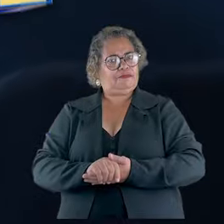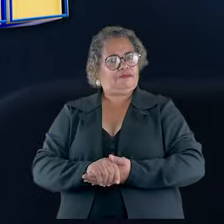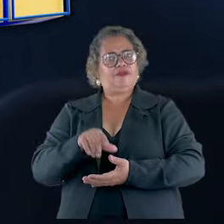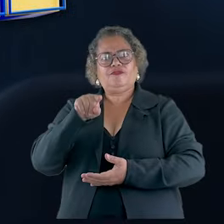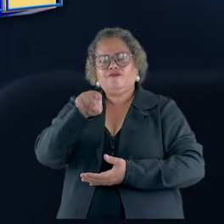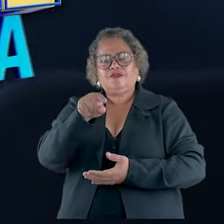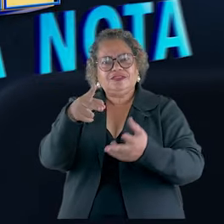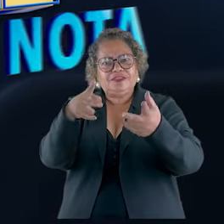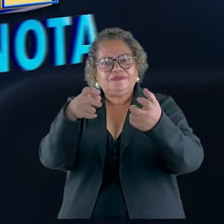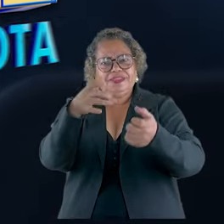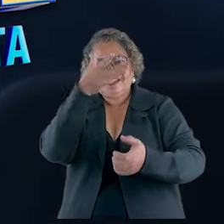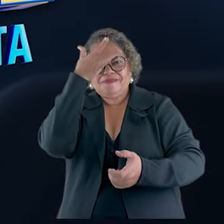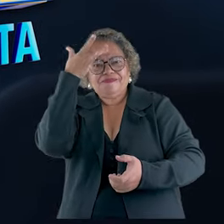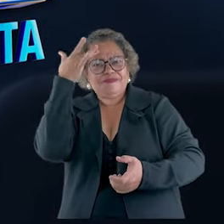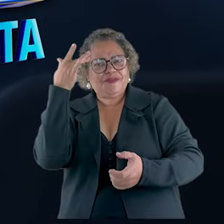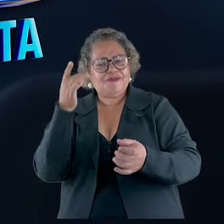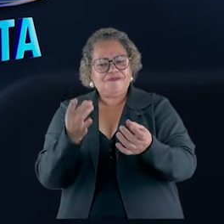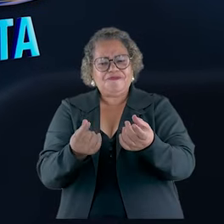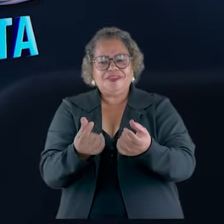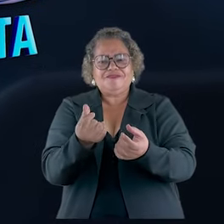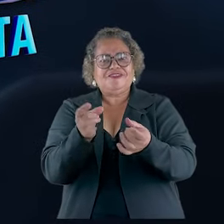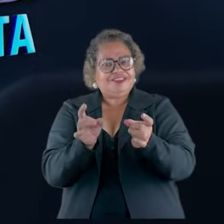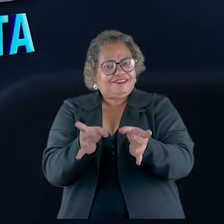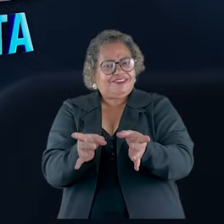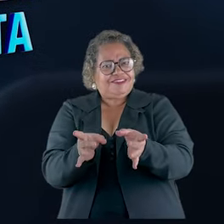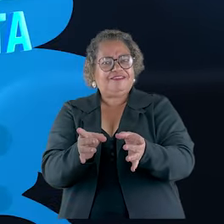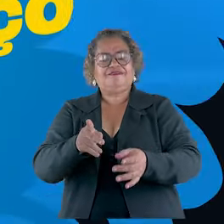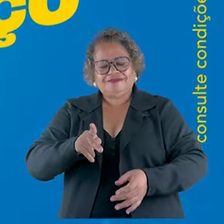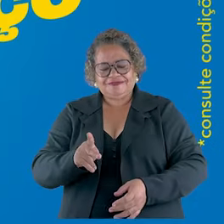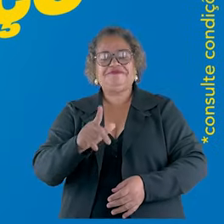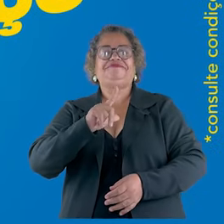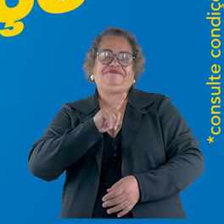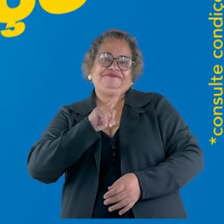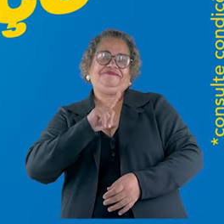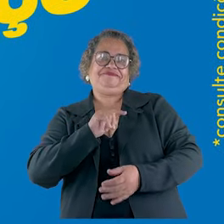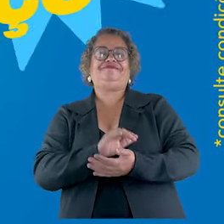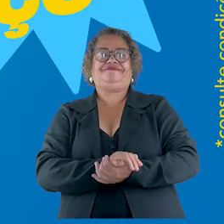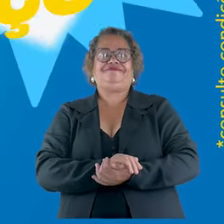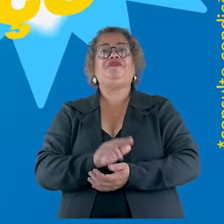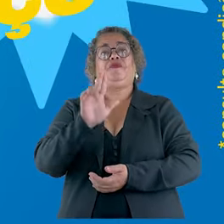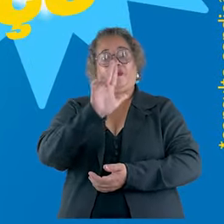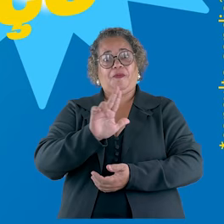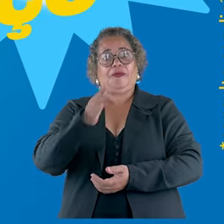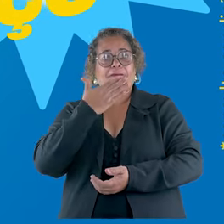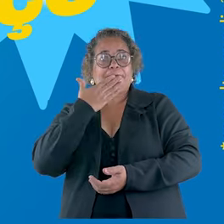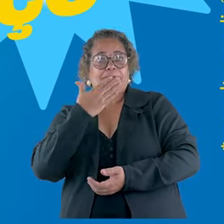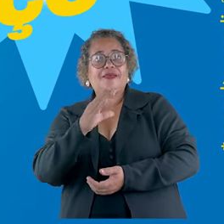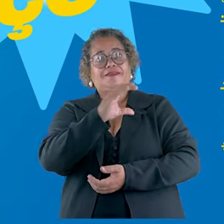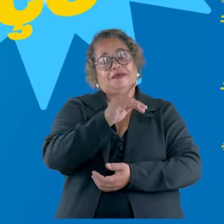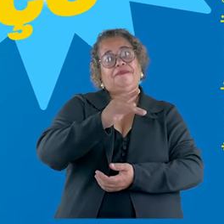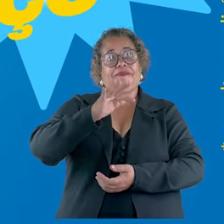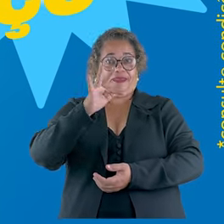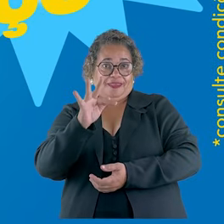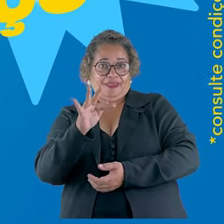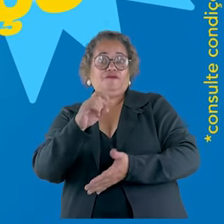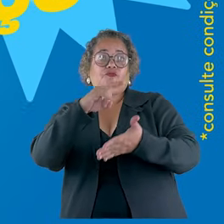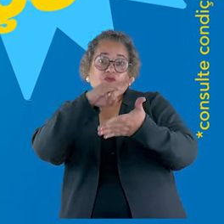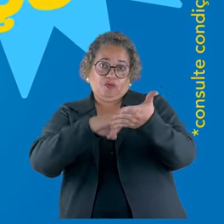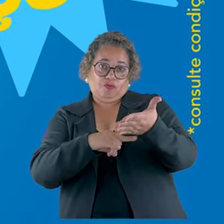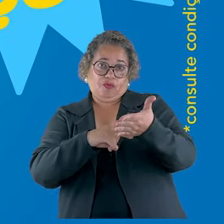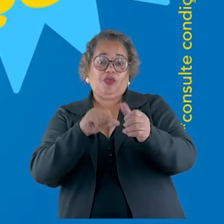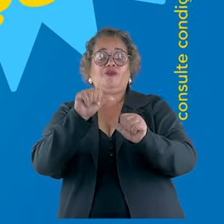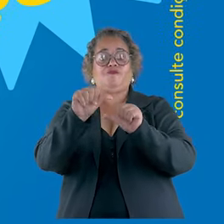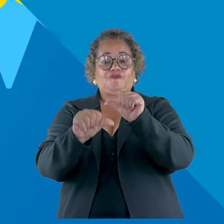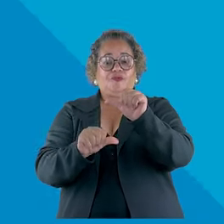Você já viu alguém recusar dinheiro? A gente vê todo dia! Em Uberlândia, peça o CPF na nota. Ela